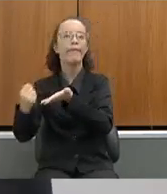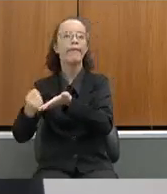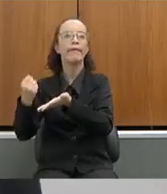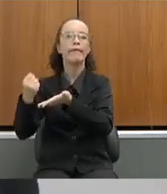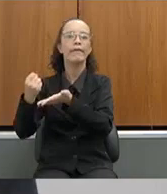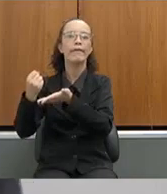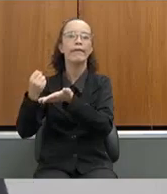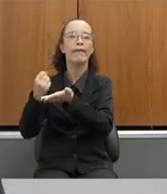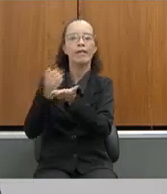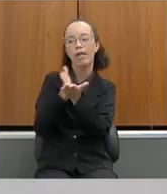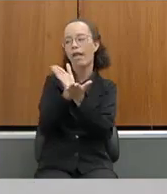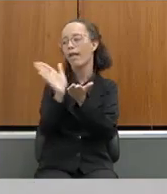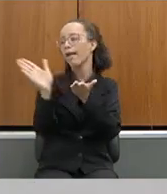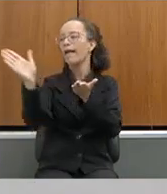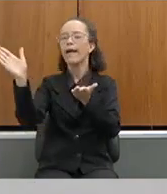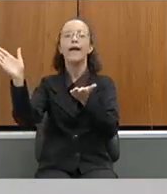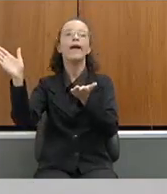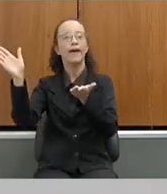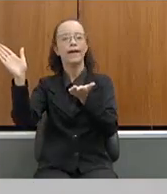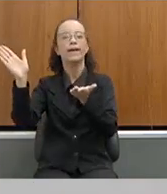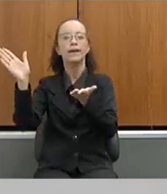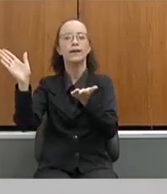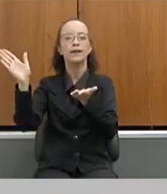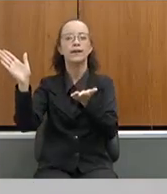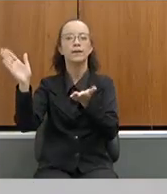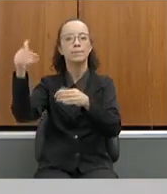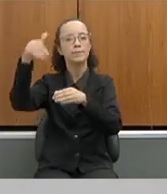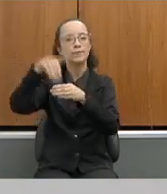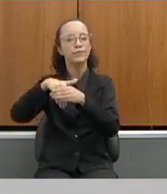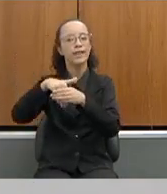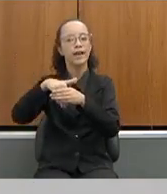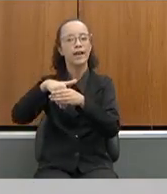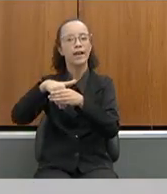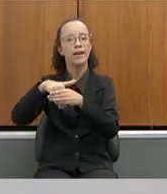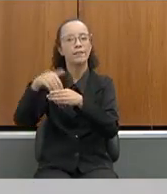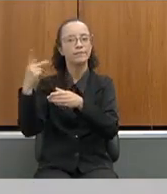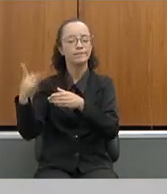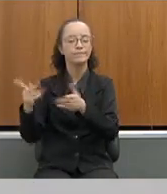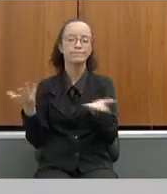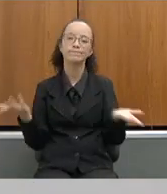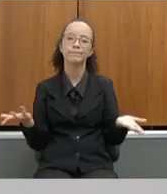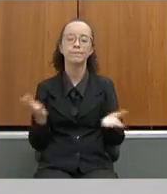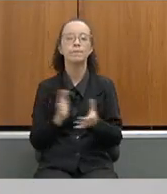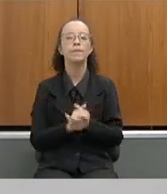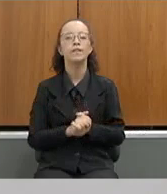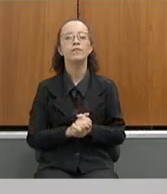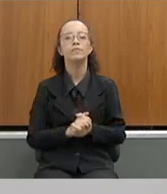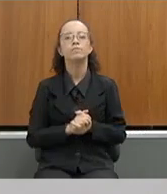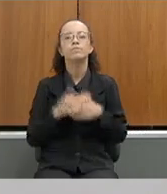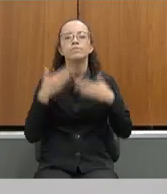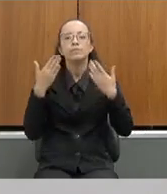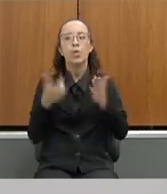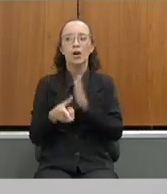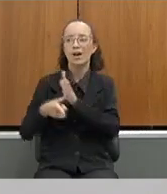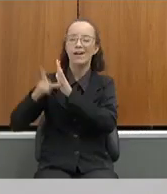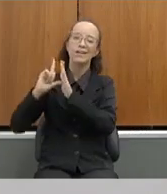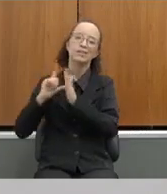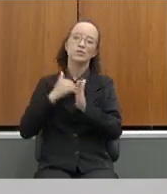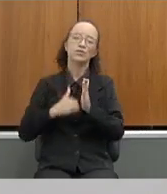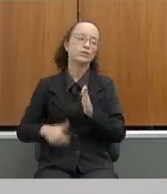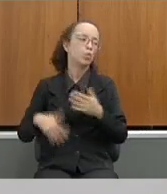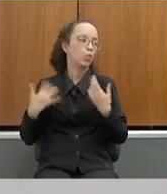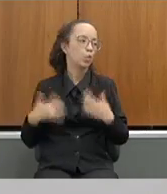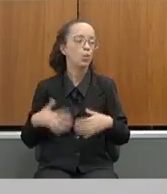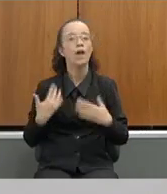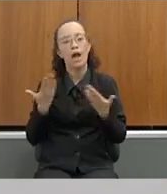políticos para botar naquele escritório do IDEN. Então, a situação antes, e aqui eu começo minha